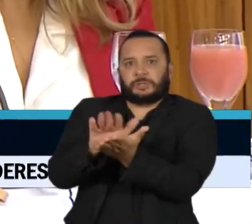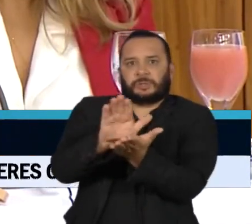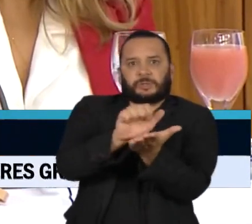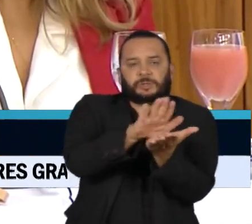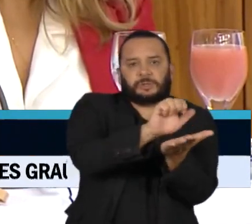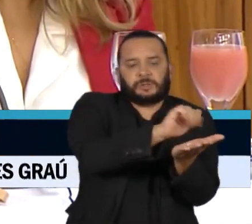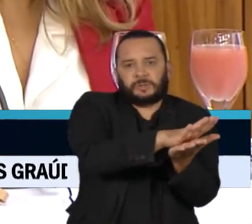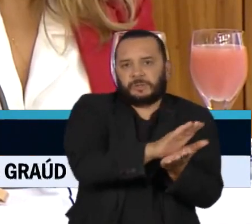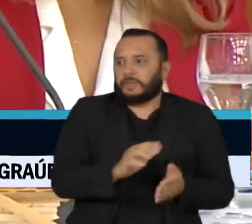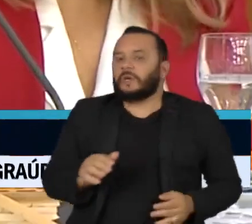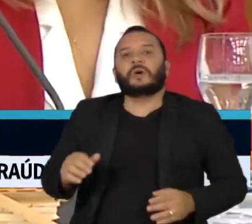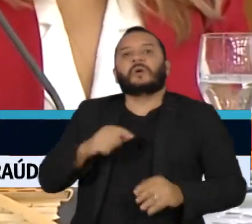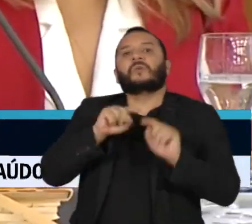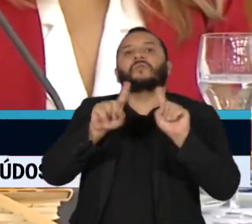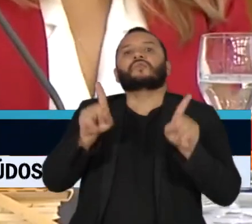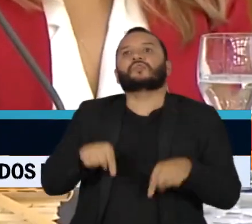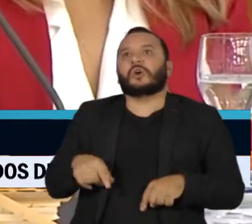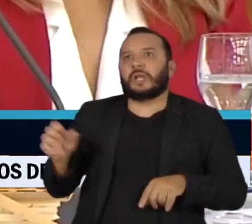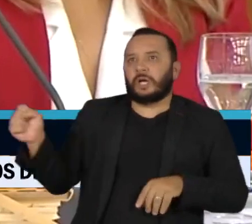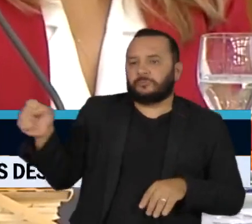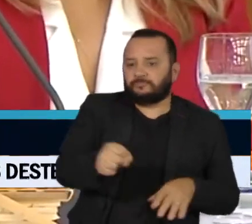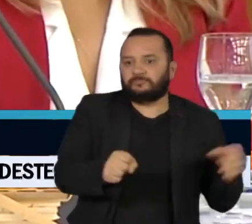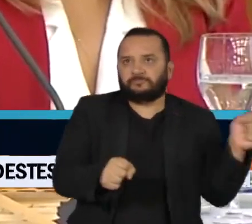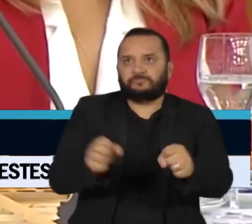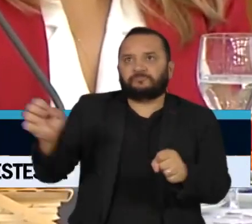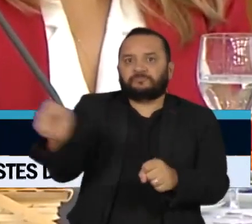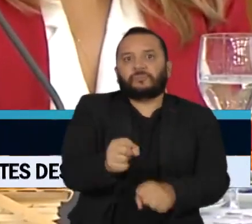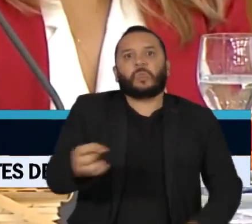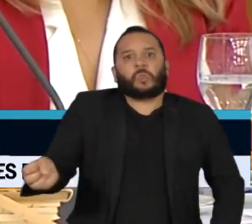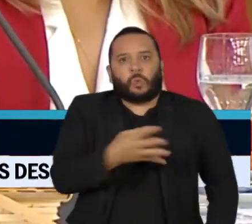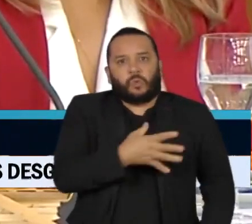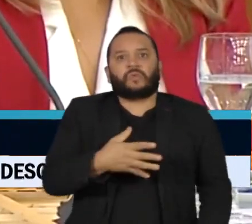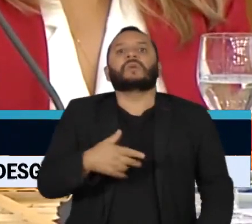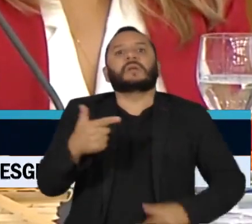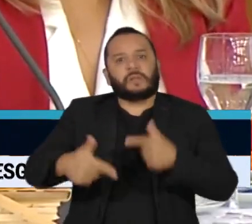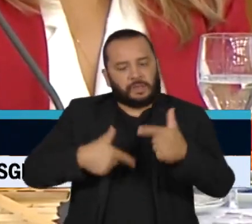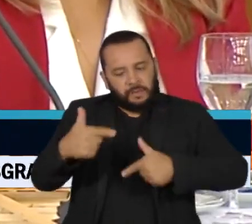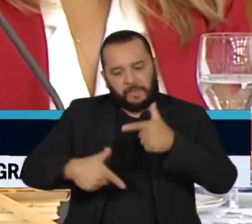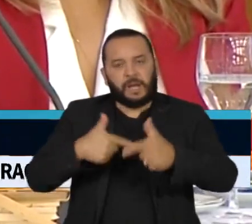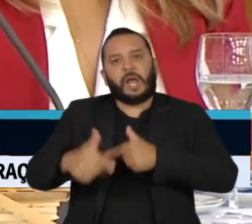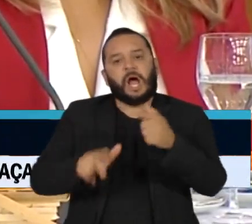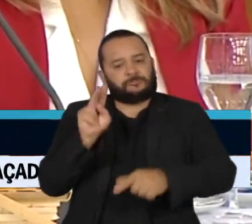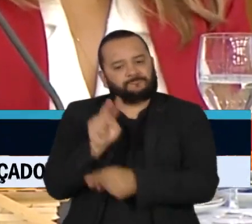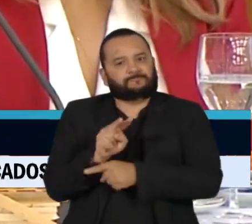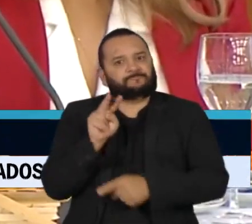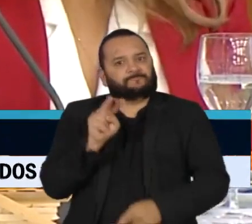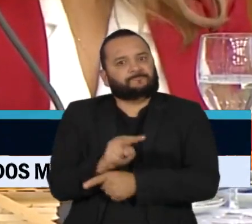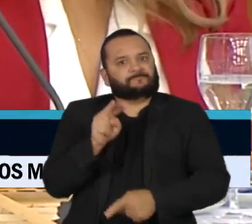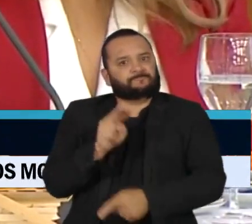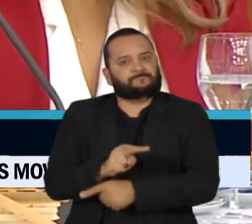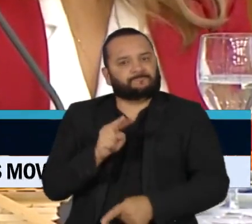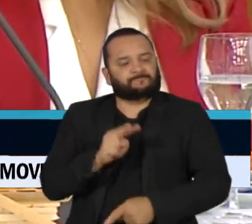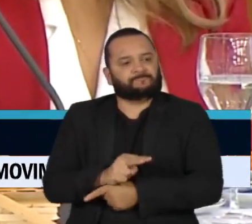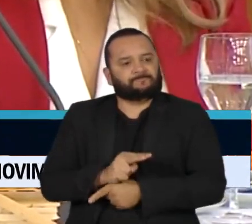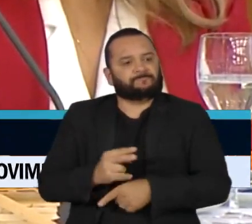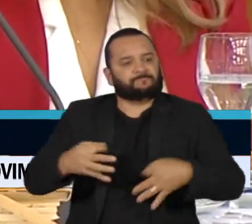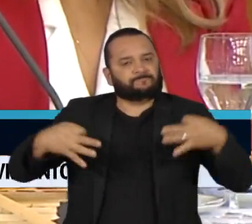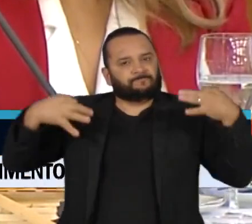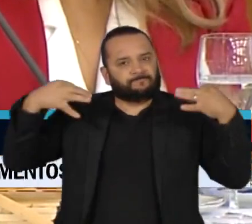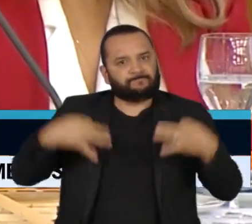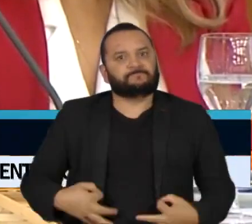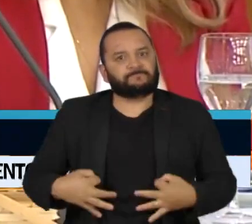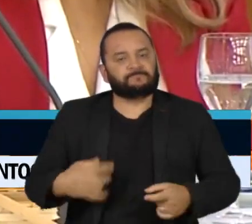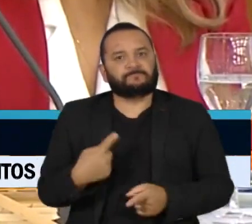funcionários de carreira para que isso aqui se transforme num gabinete civil, num presidente da